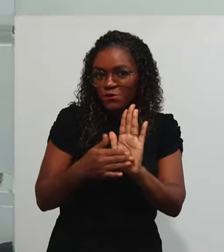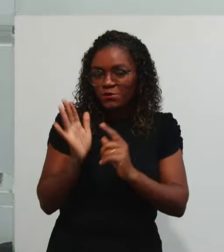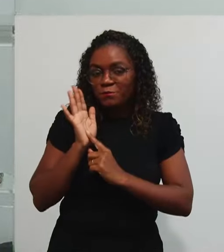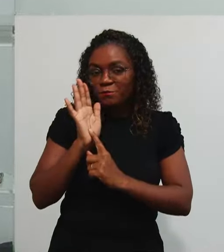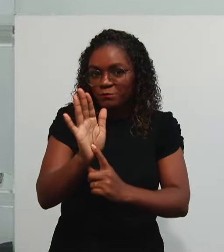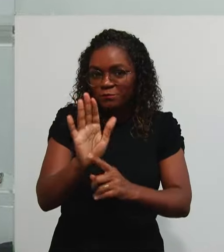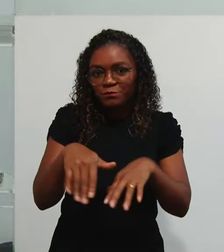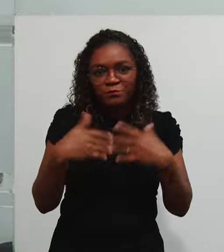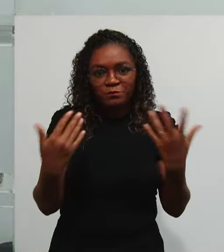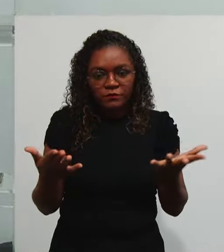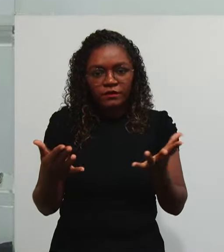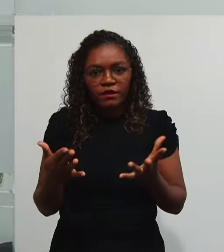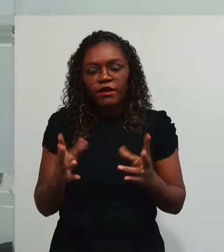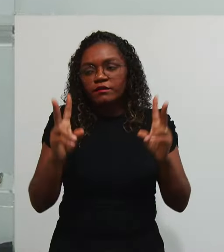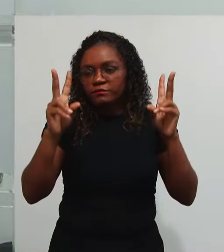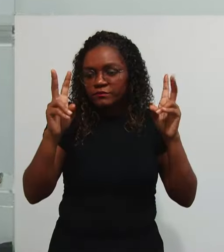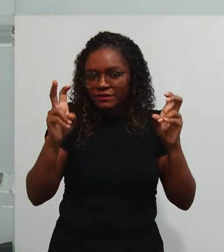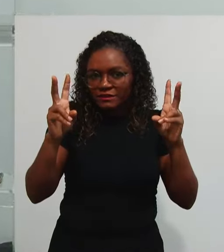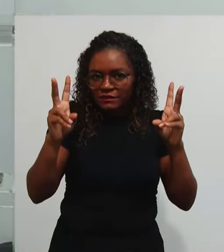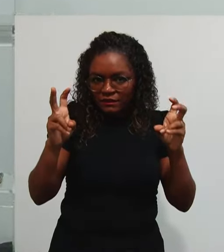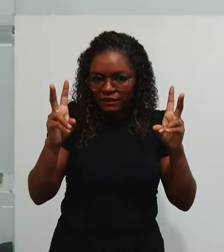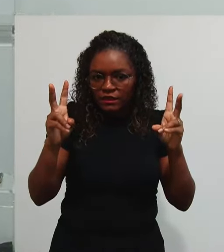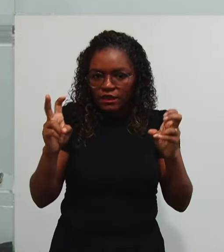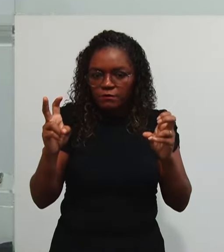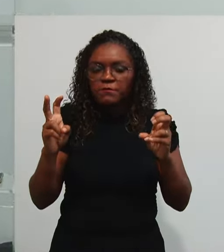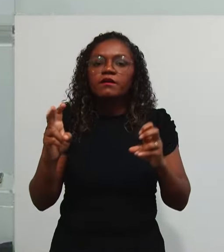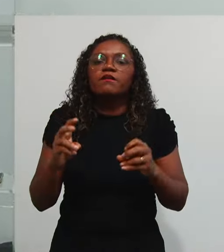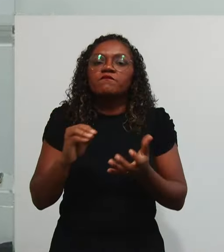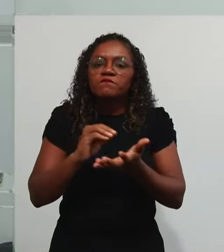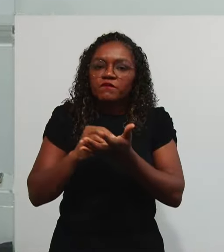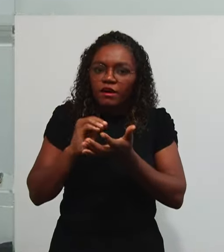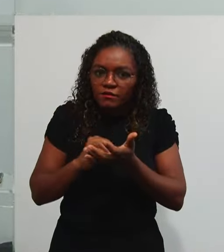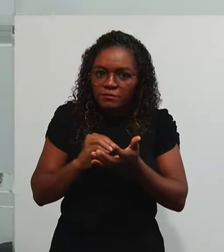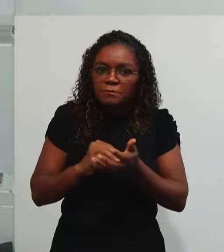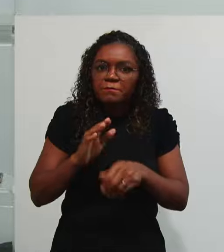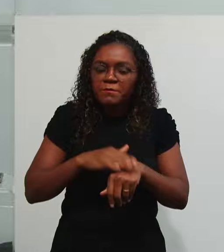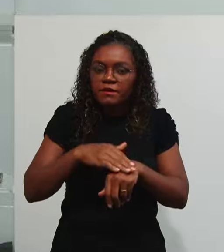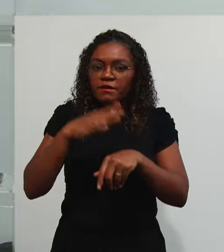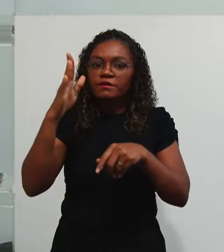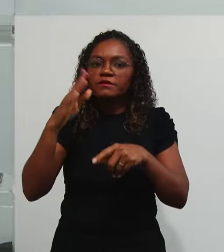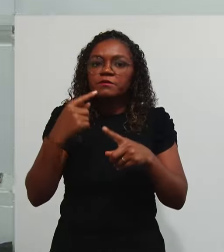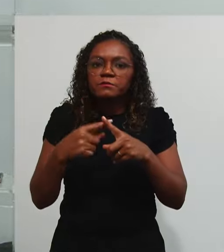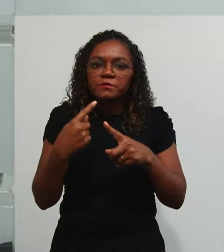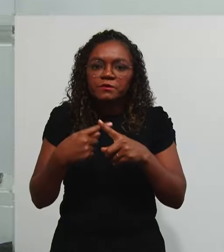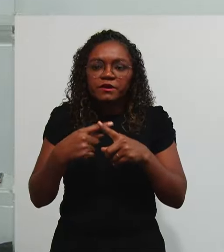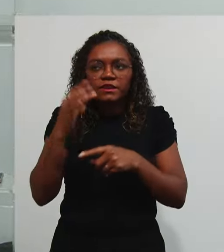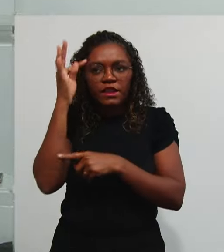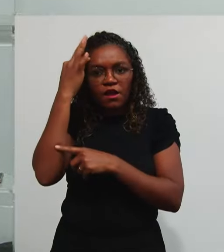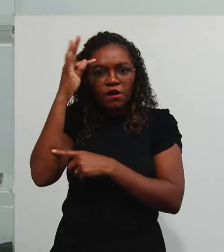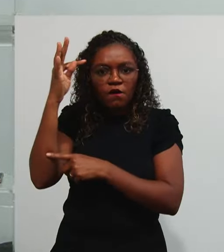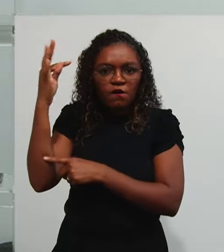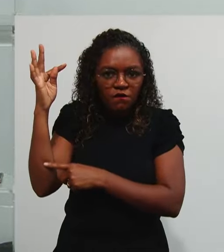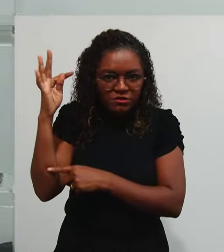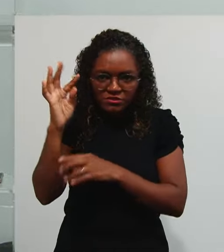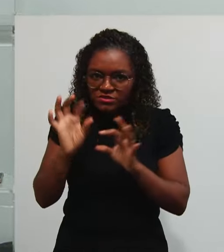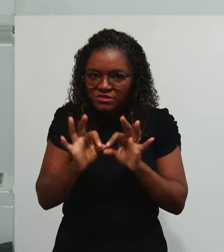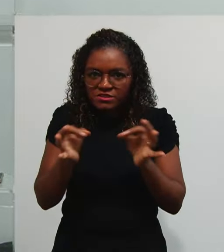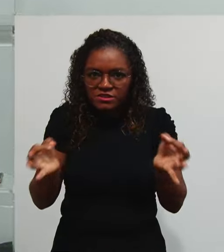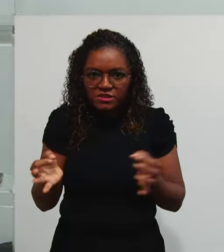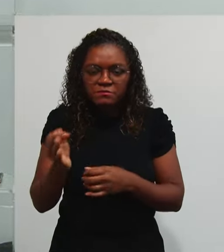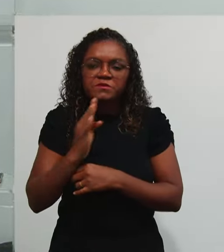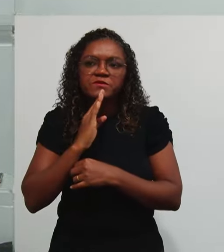tema Ele é muito sensível E não se exaure Apenas no conhecimento Teórico Faz-se necessário